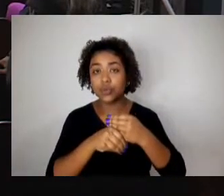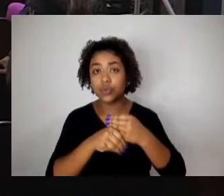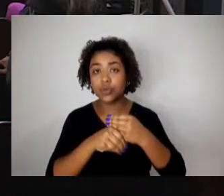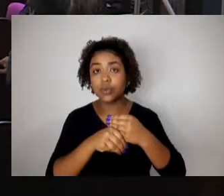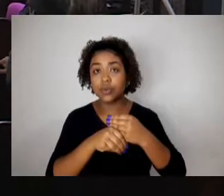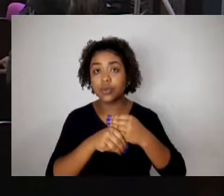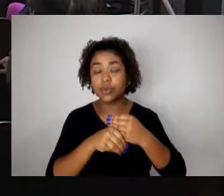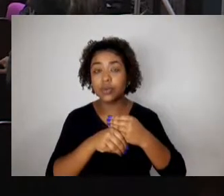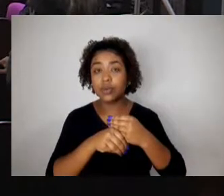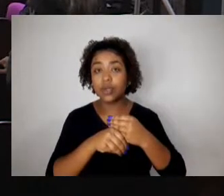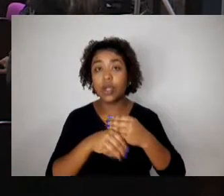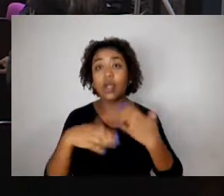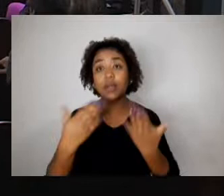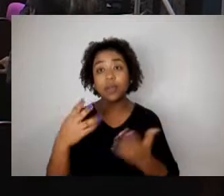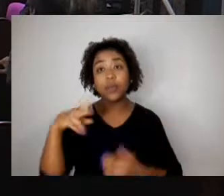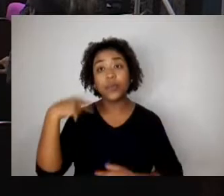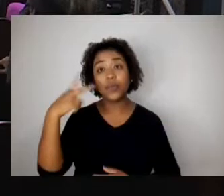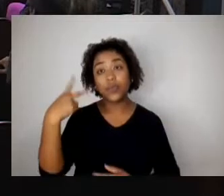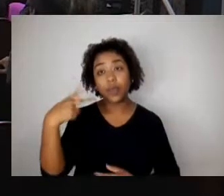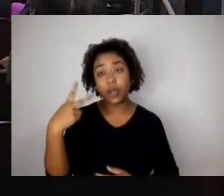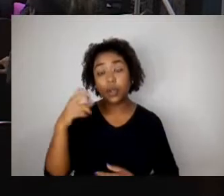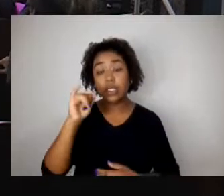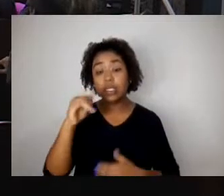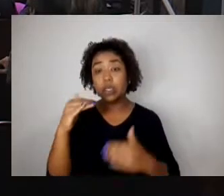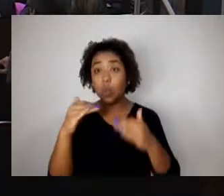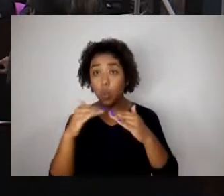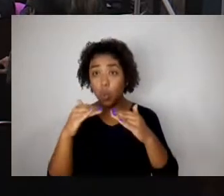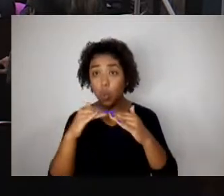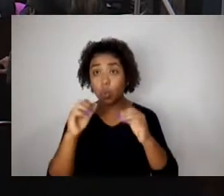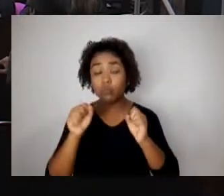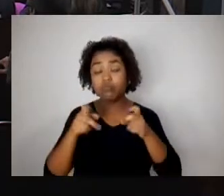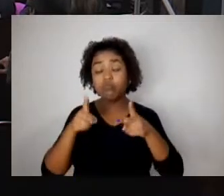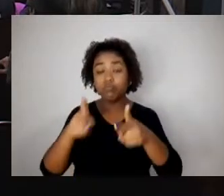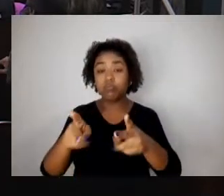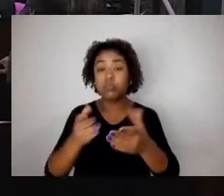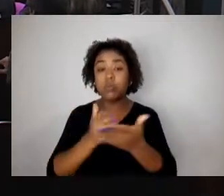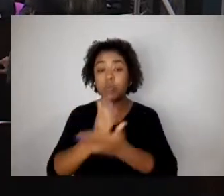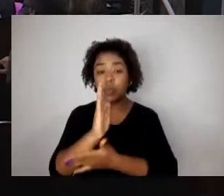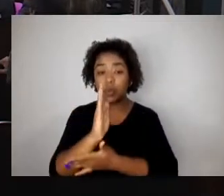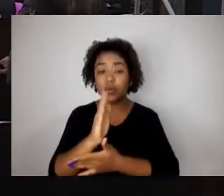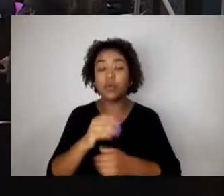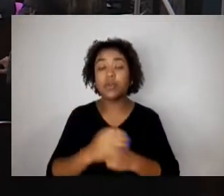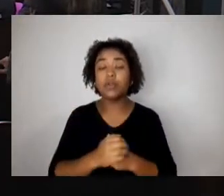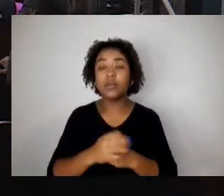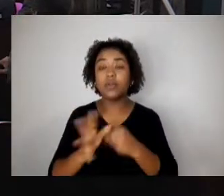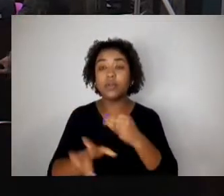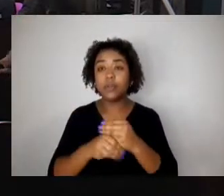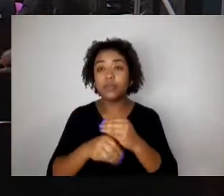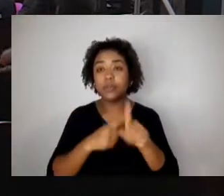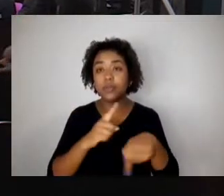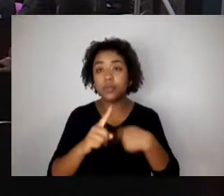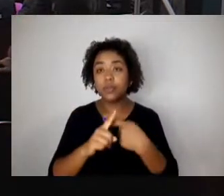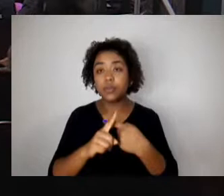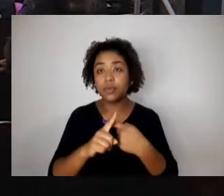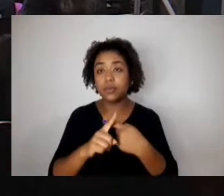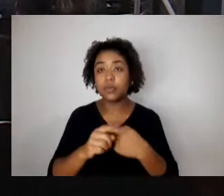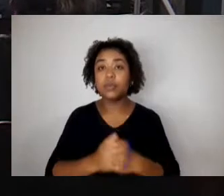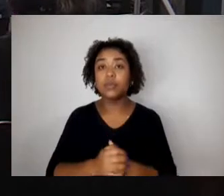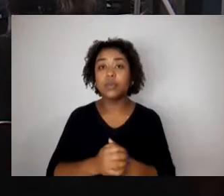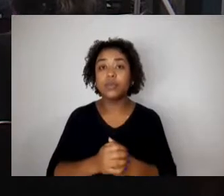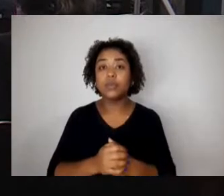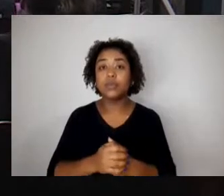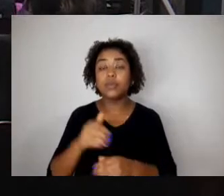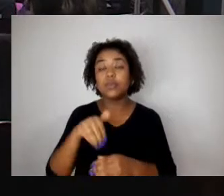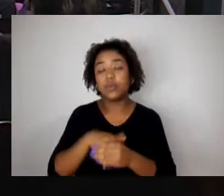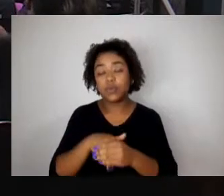senhores vereadores e senhores vereadores concordam, permaneçam como estão, aprovada a emenda aditiva com os votos contrários. A vereadora Cid Oliveira, Laís